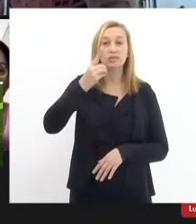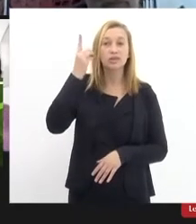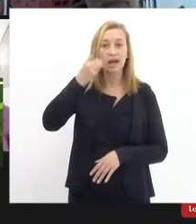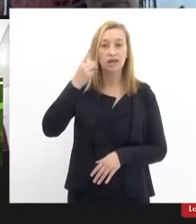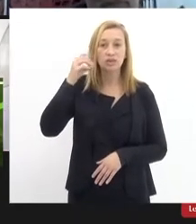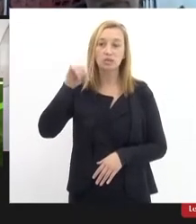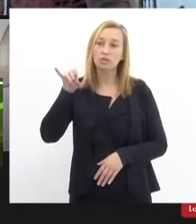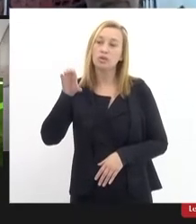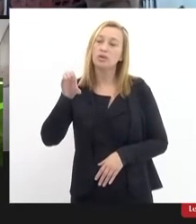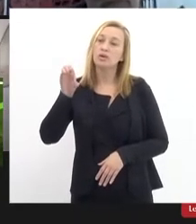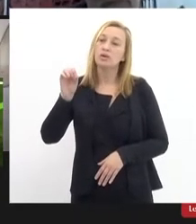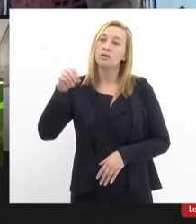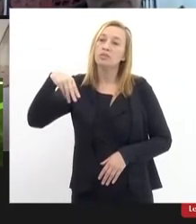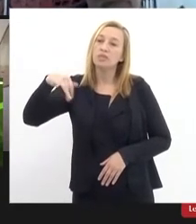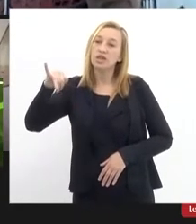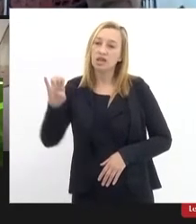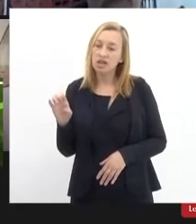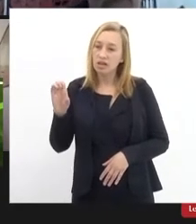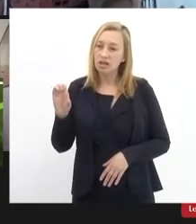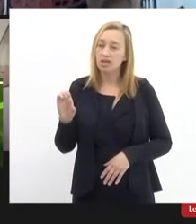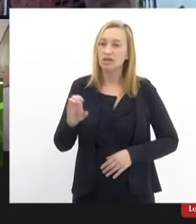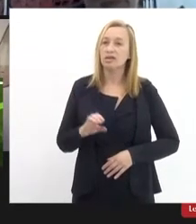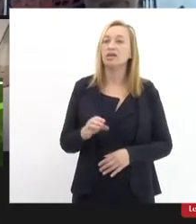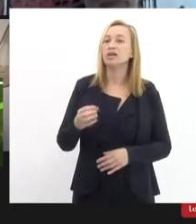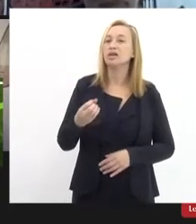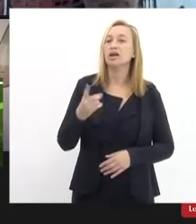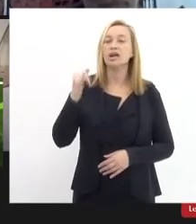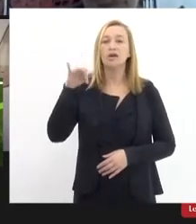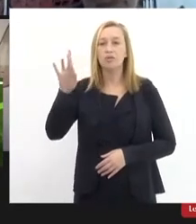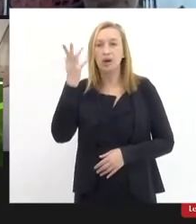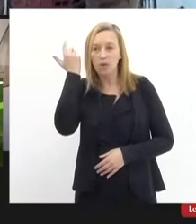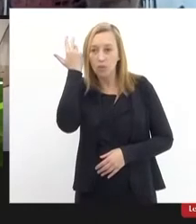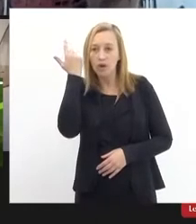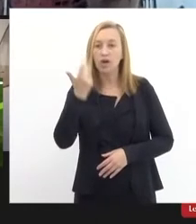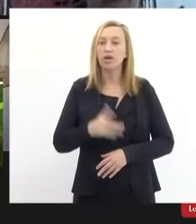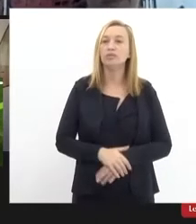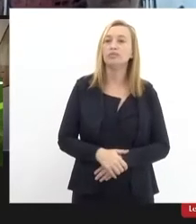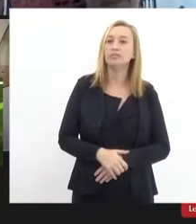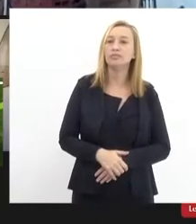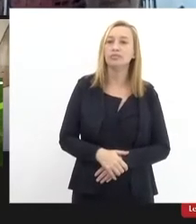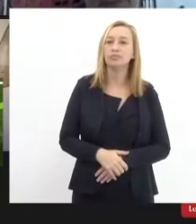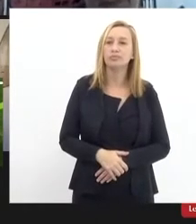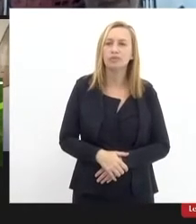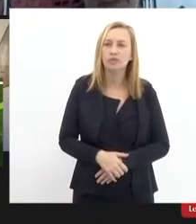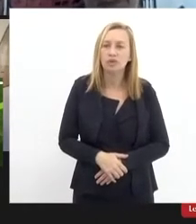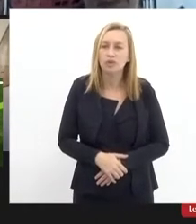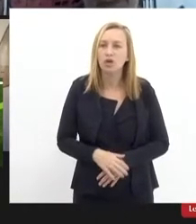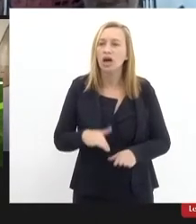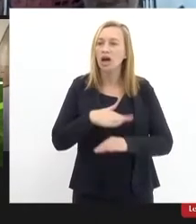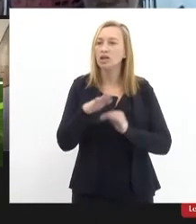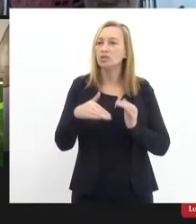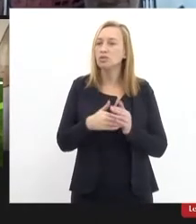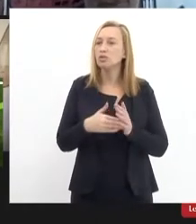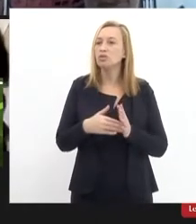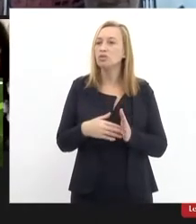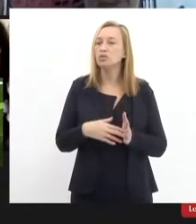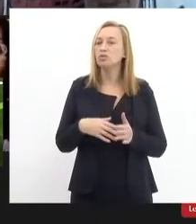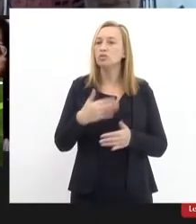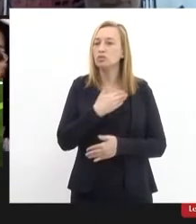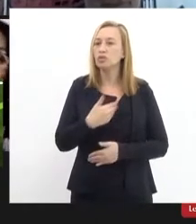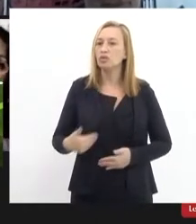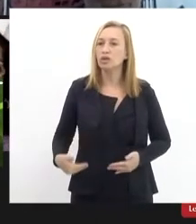deputado Jandira deputado Eliamar Coelho nome de quem eu saúdo todas as demais autoridades